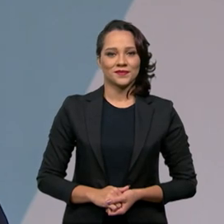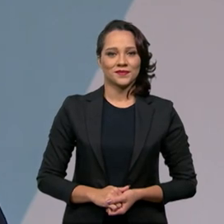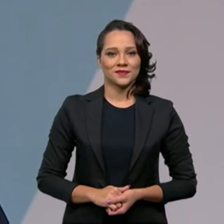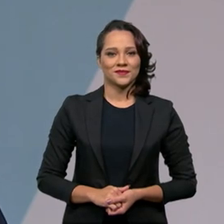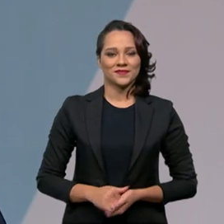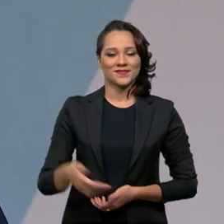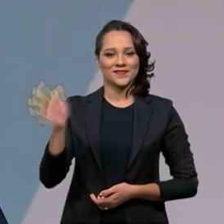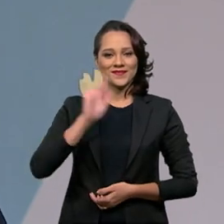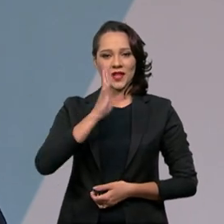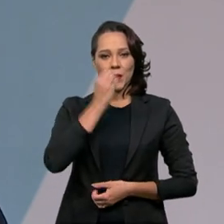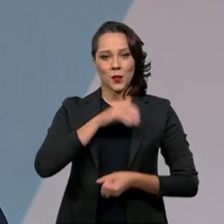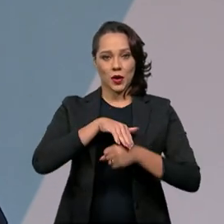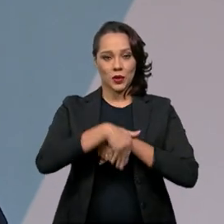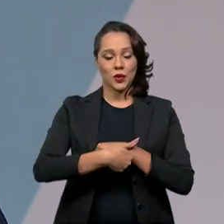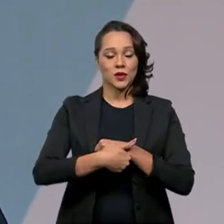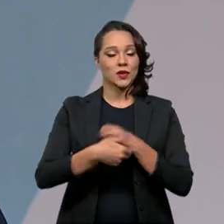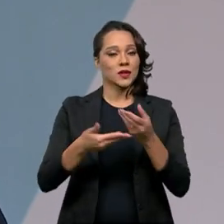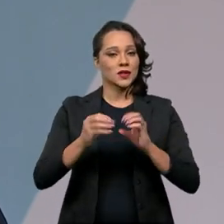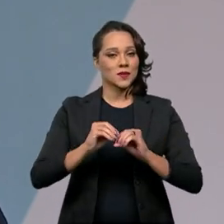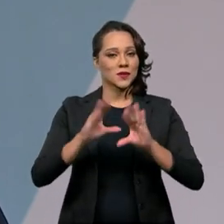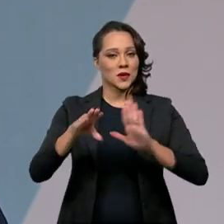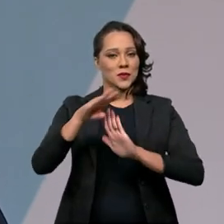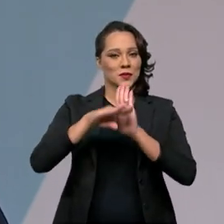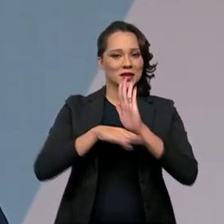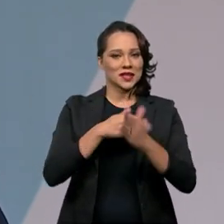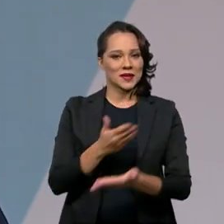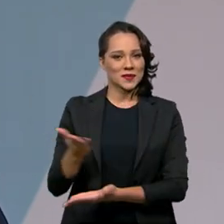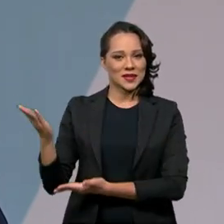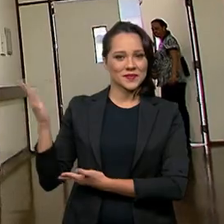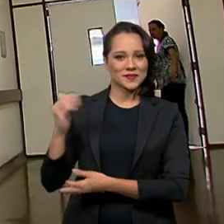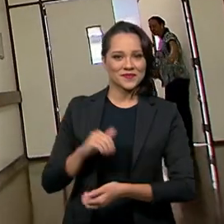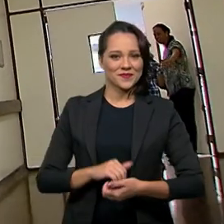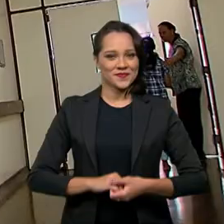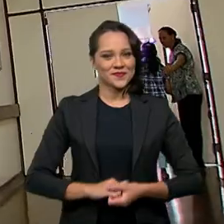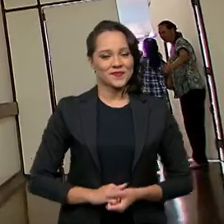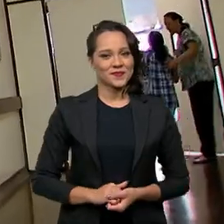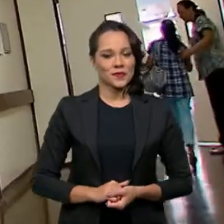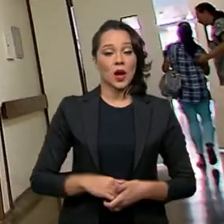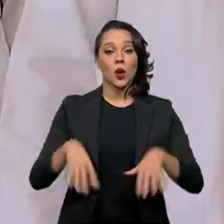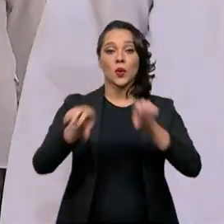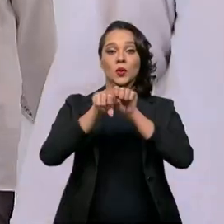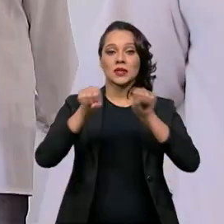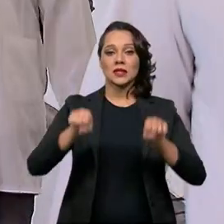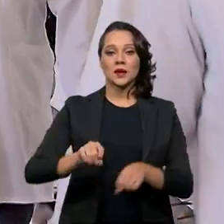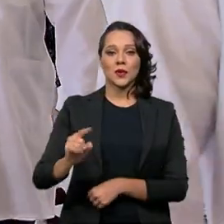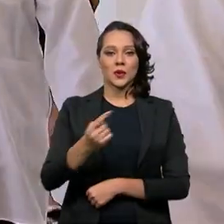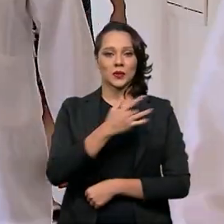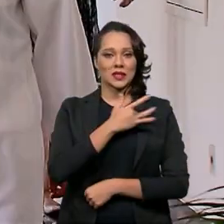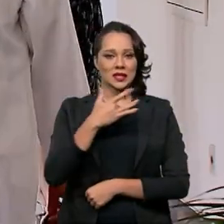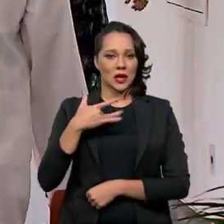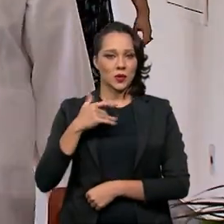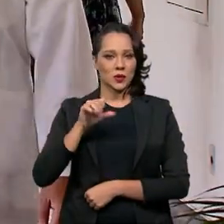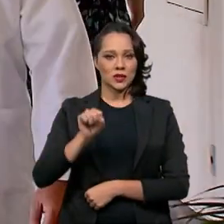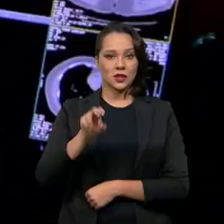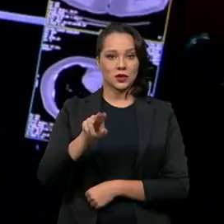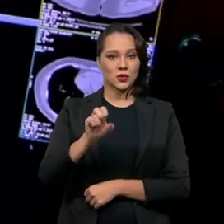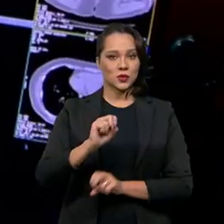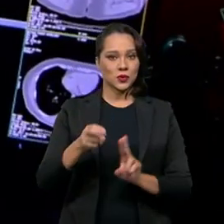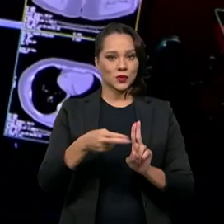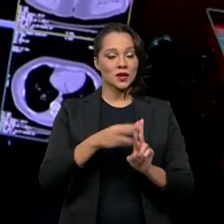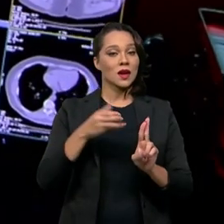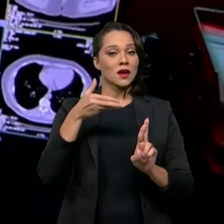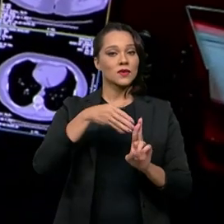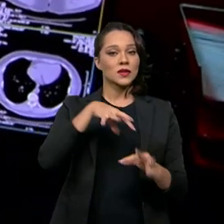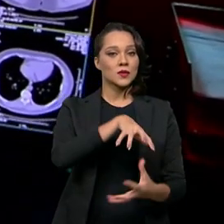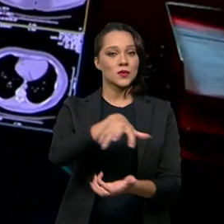Olá, boa noite. Estamos no ar com o Brasil em pauta. O Sistema Único de Saúde, o SUS, é referência